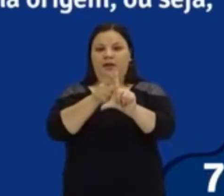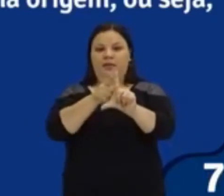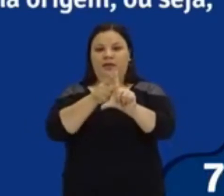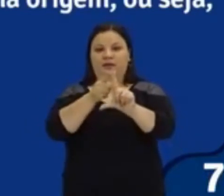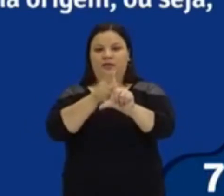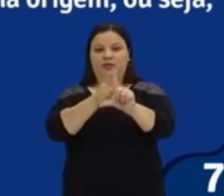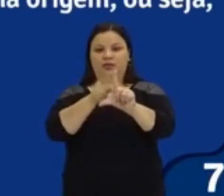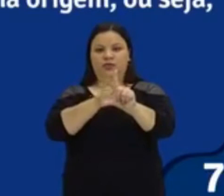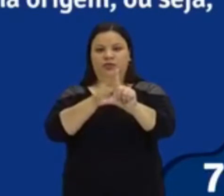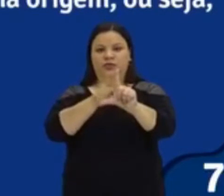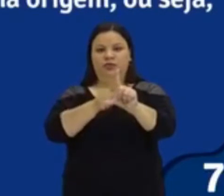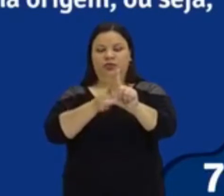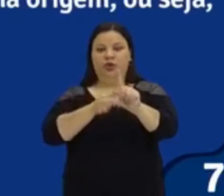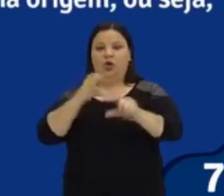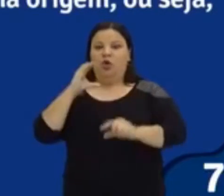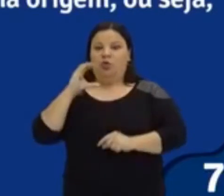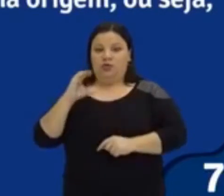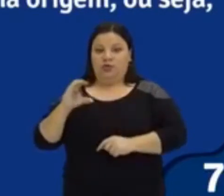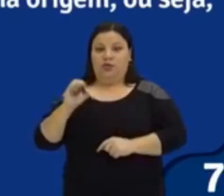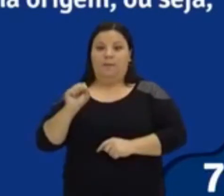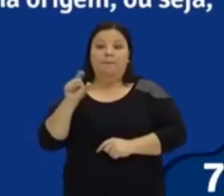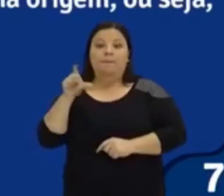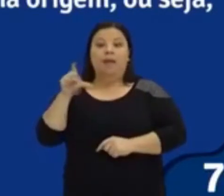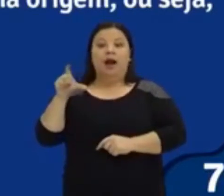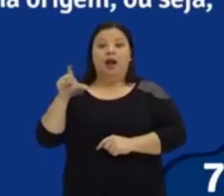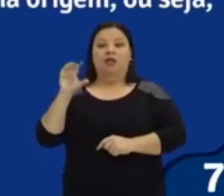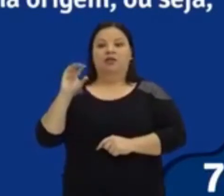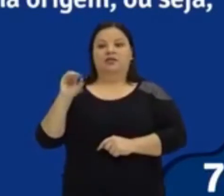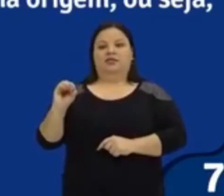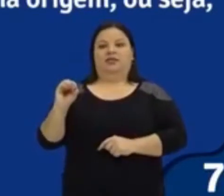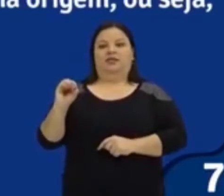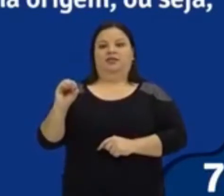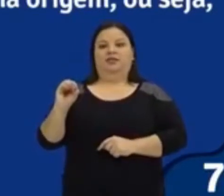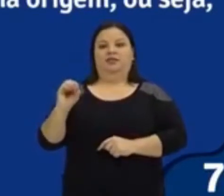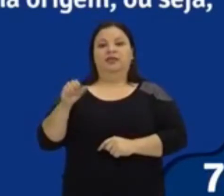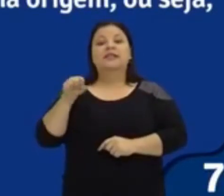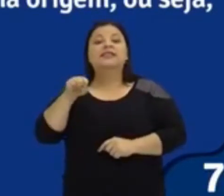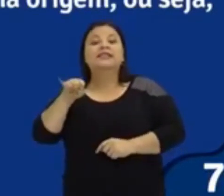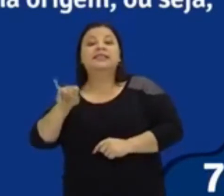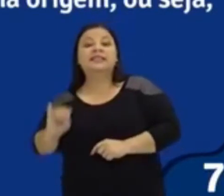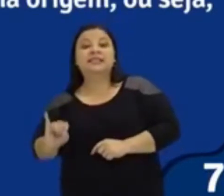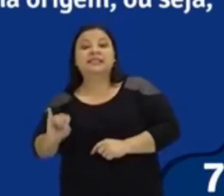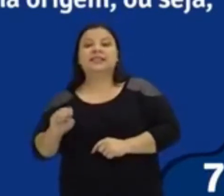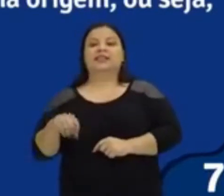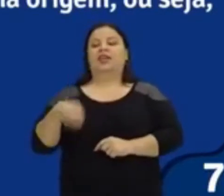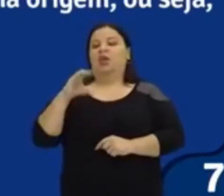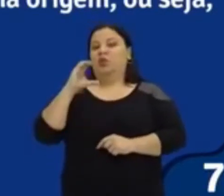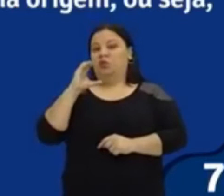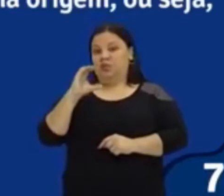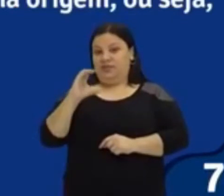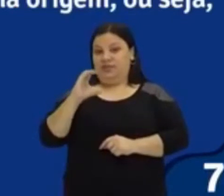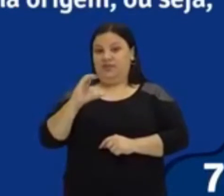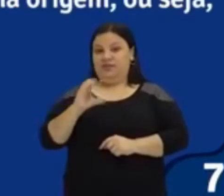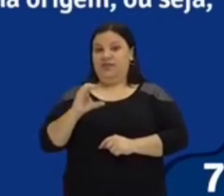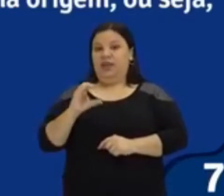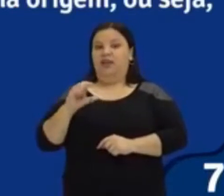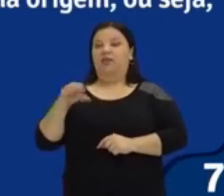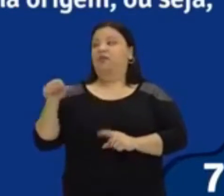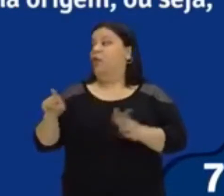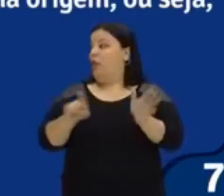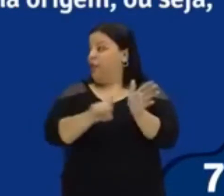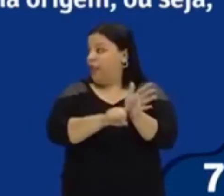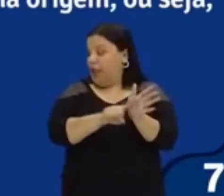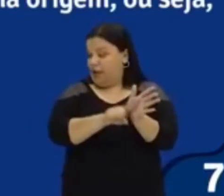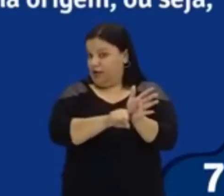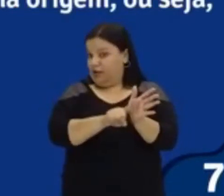maior que zero, ok? Agora, se o valor do C for um valor negativo, ou seja, um C menor